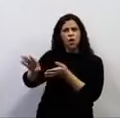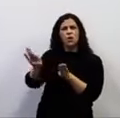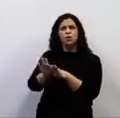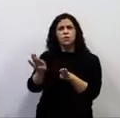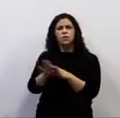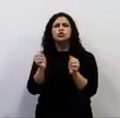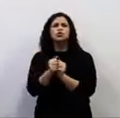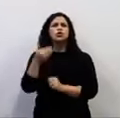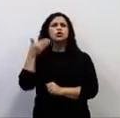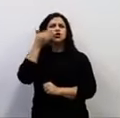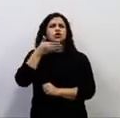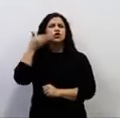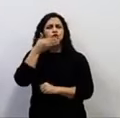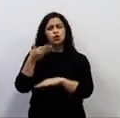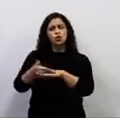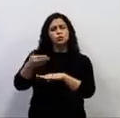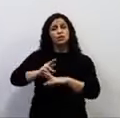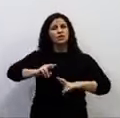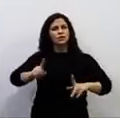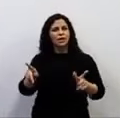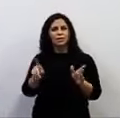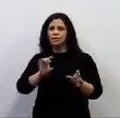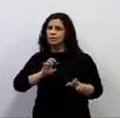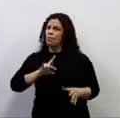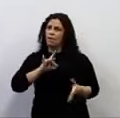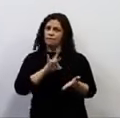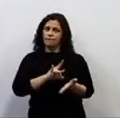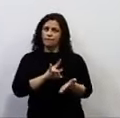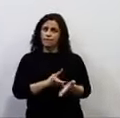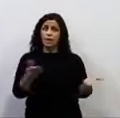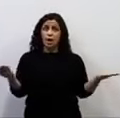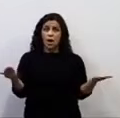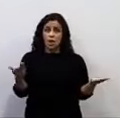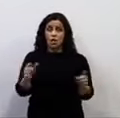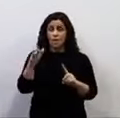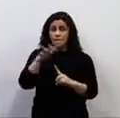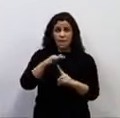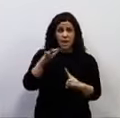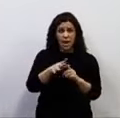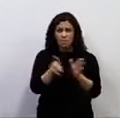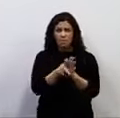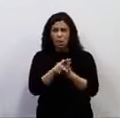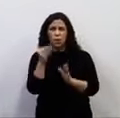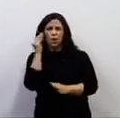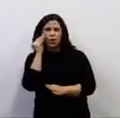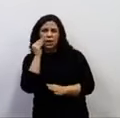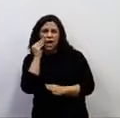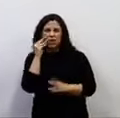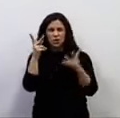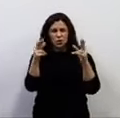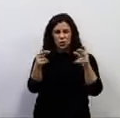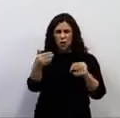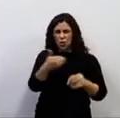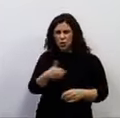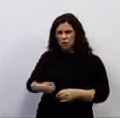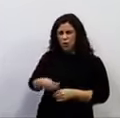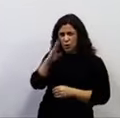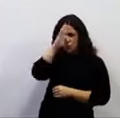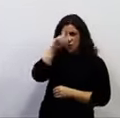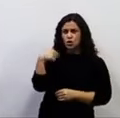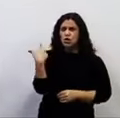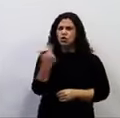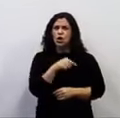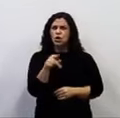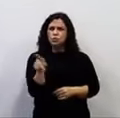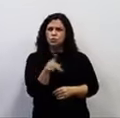sua prática diferente da verdade. Chegou, Paraná não é laboratório do governo Bolsonaro. Nós, professores, todos os